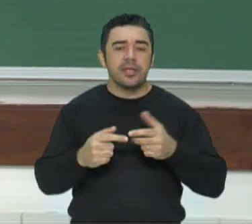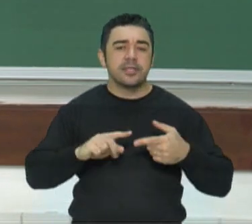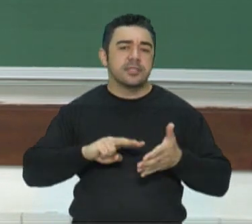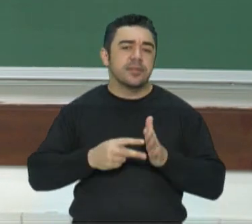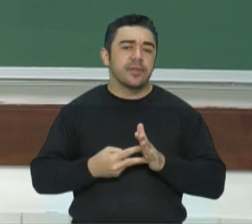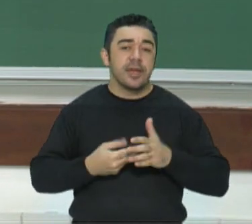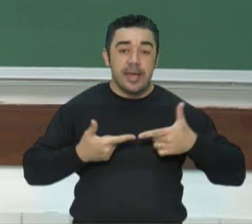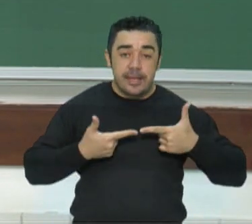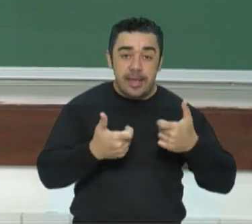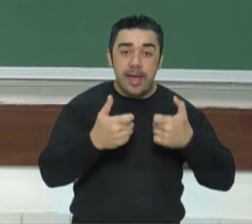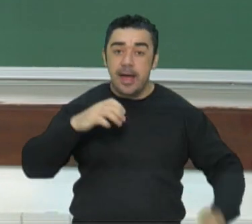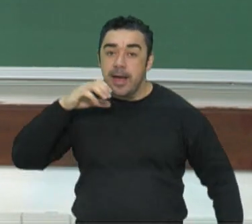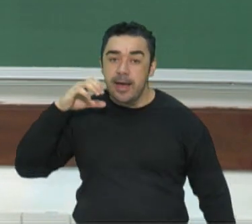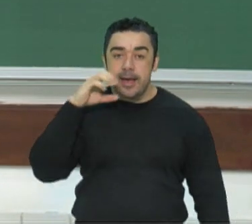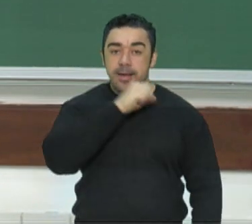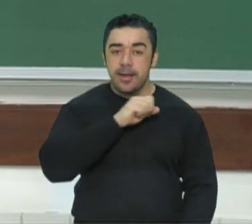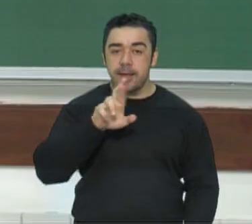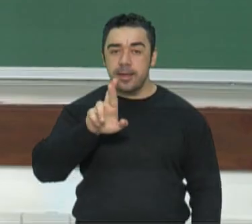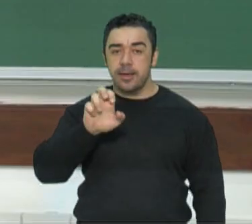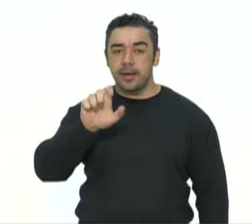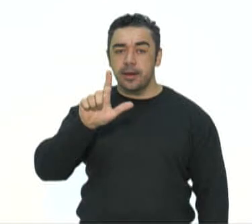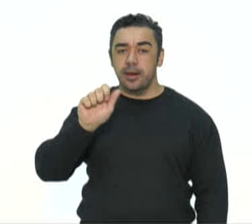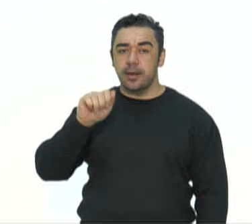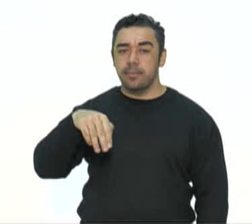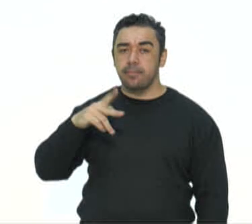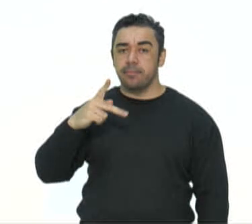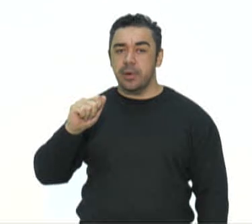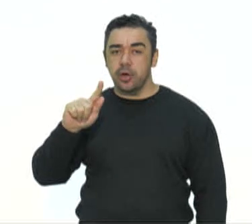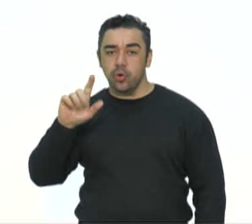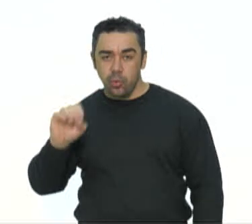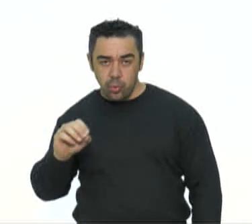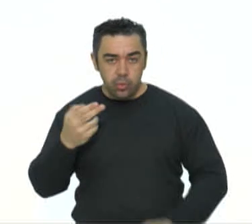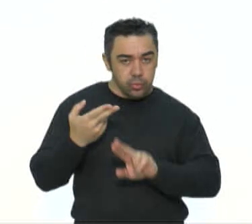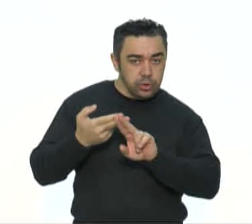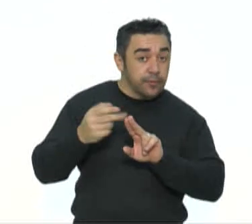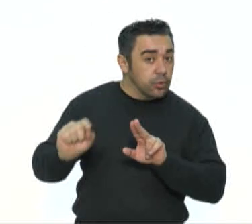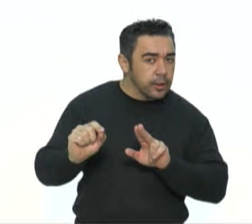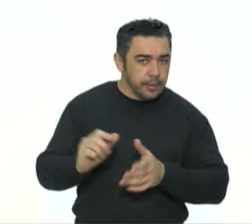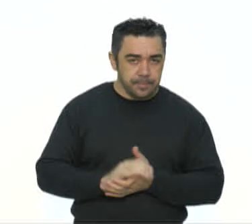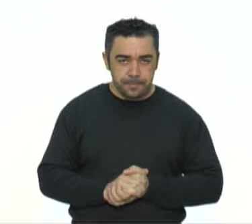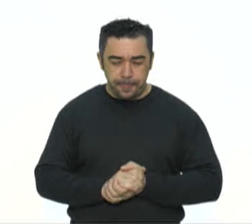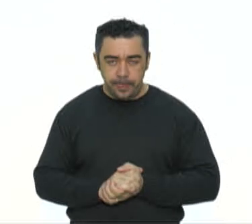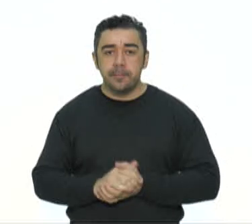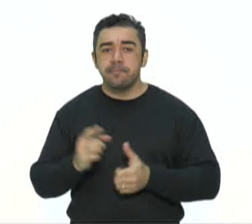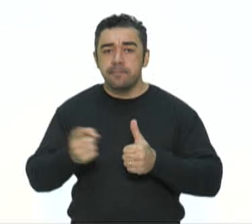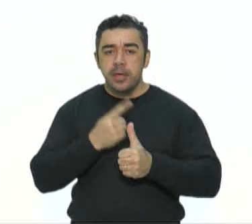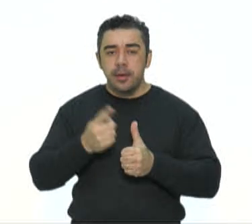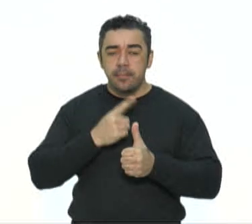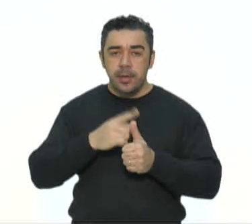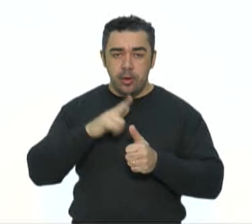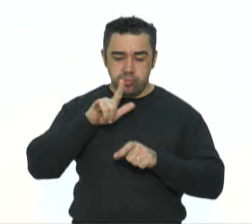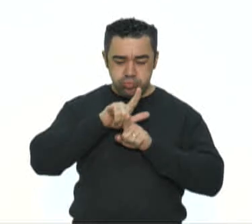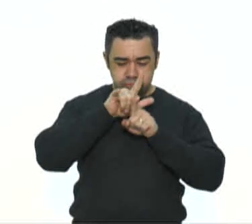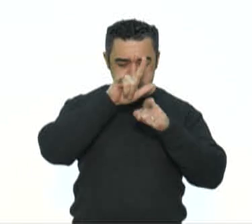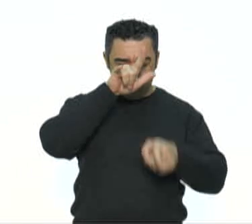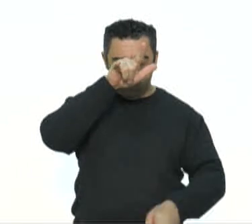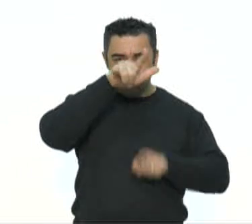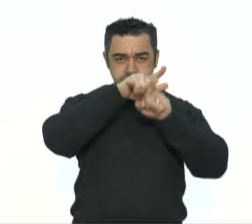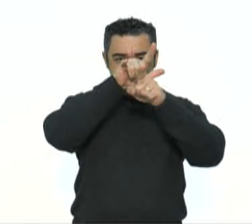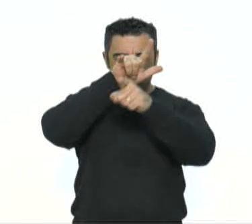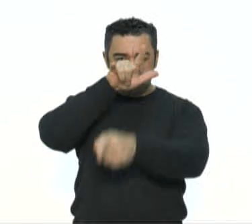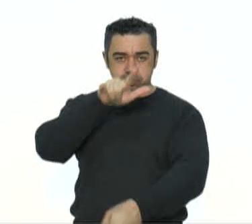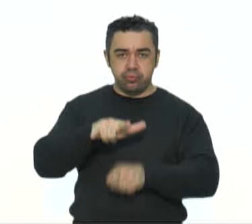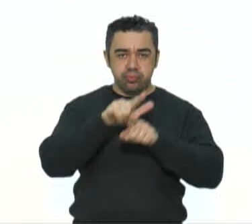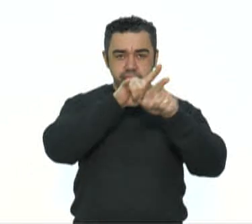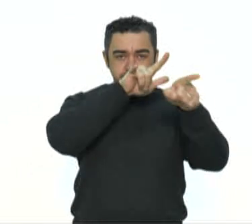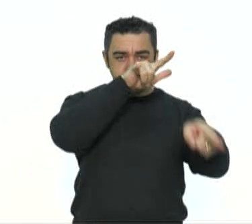Relâmpago. Isso, e usando o quê? Vamos lá. Primeiro, bombardearam o inimigo com a